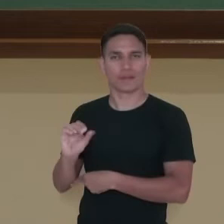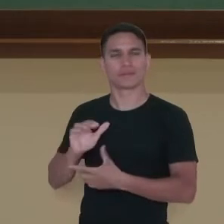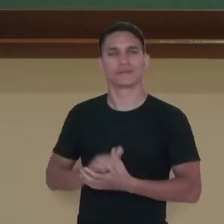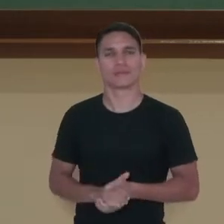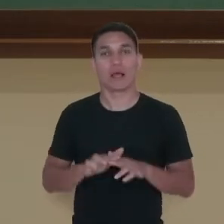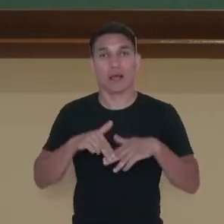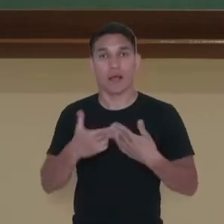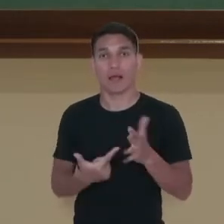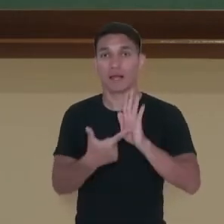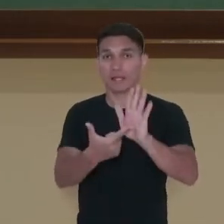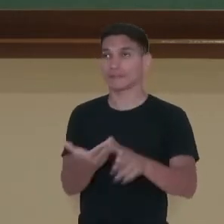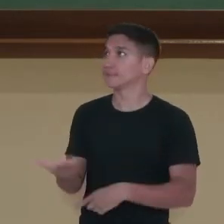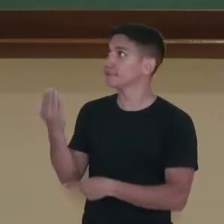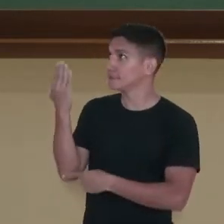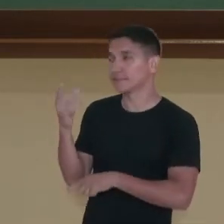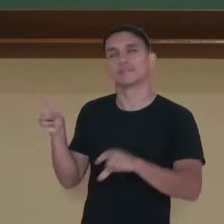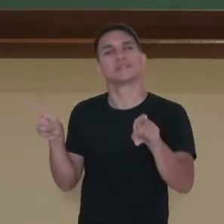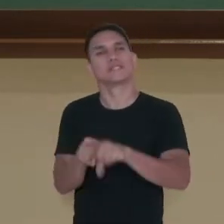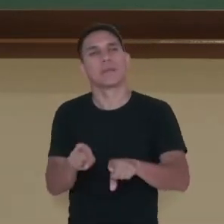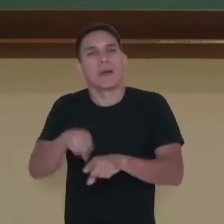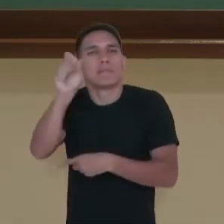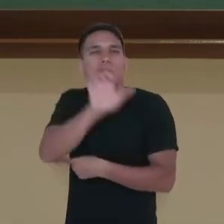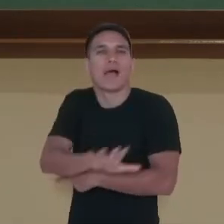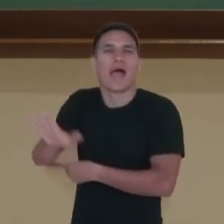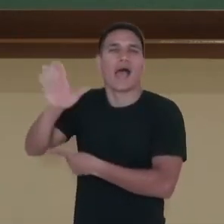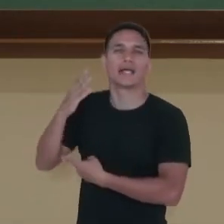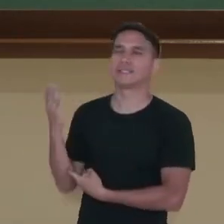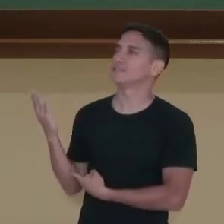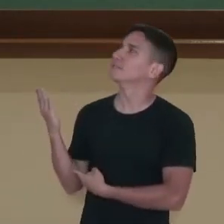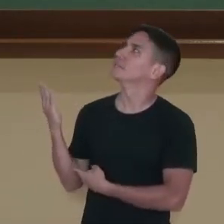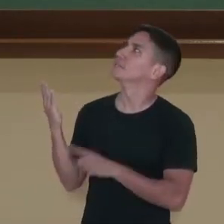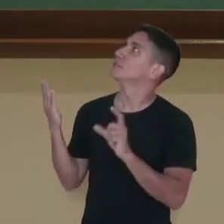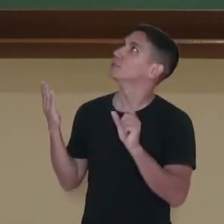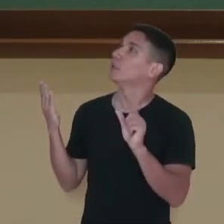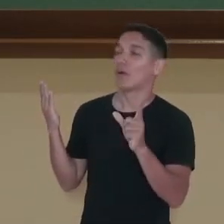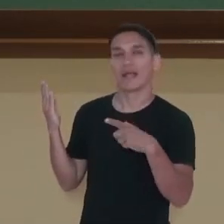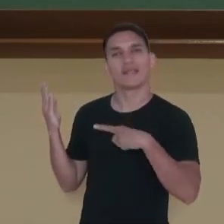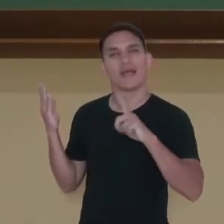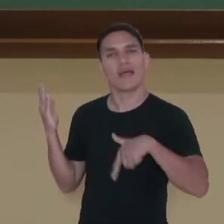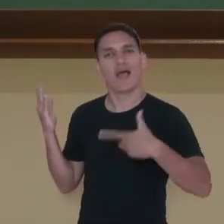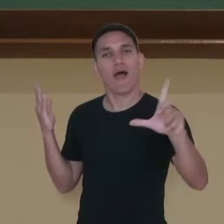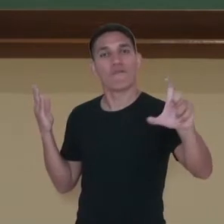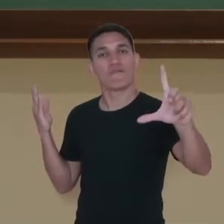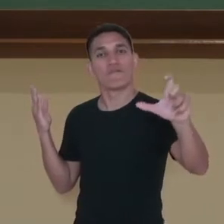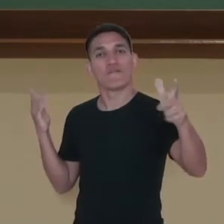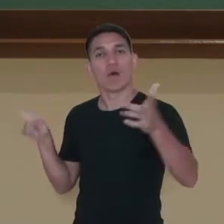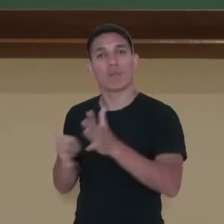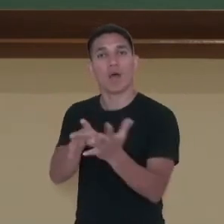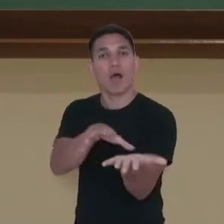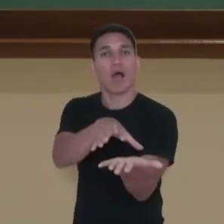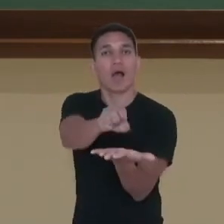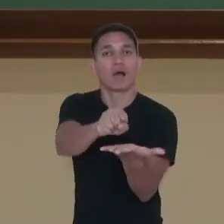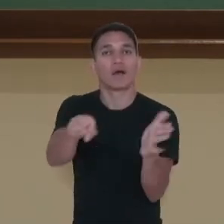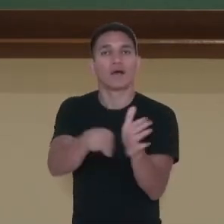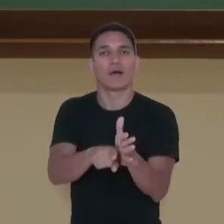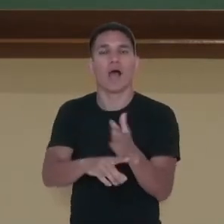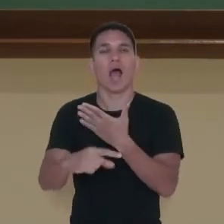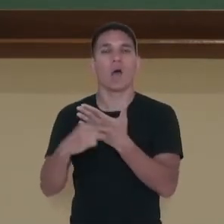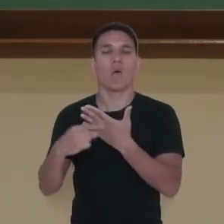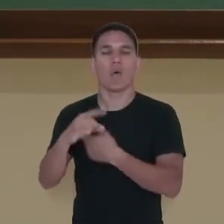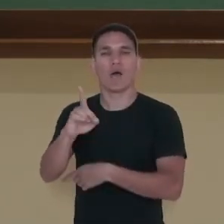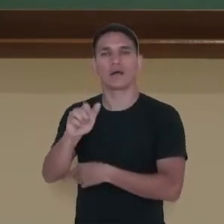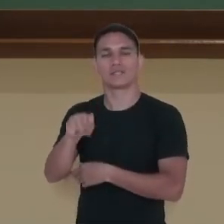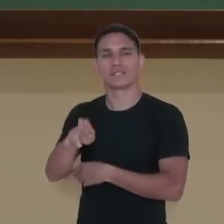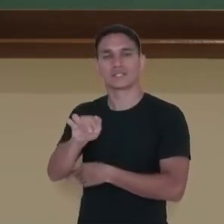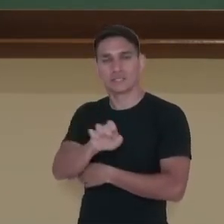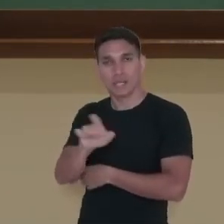Aqui eu trouxe para vocês também, observem a imagem ao lado, uma fotografia de uma instalação do Daniel Canogar em uma de suas